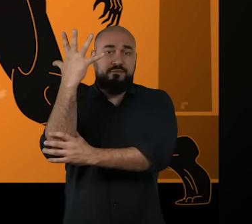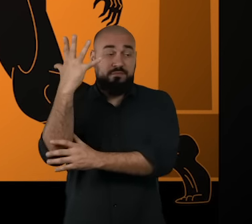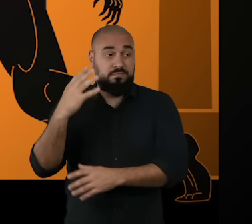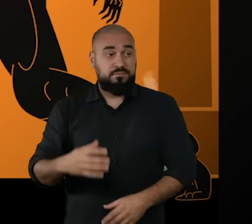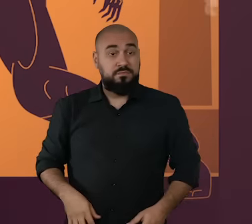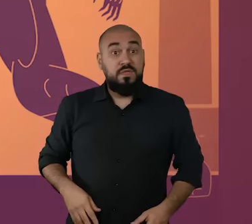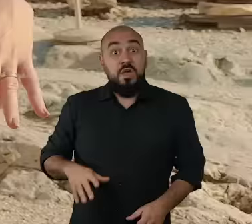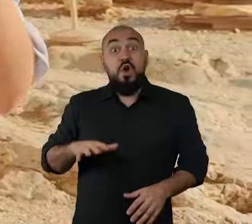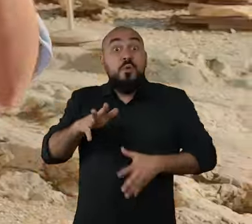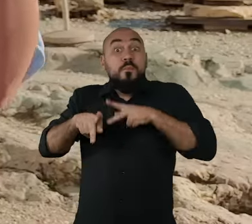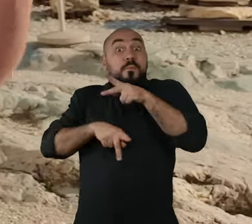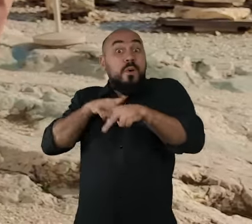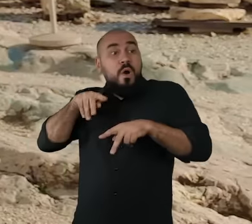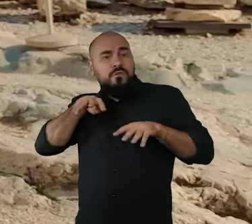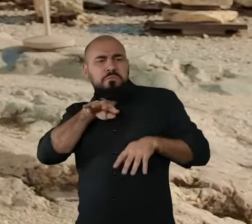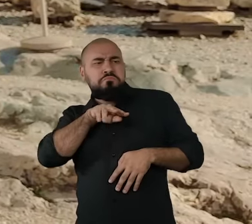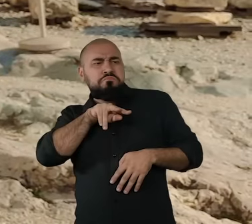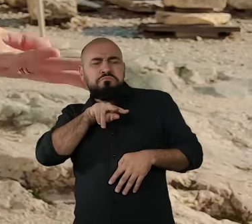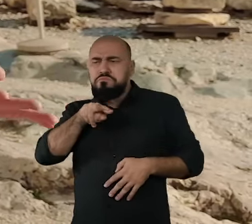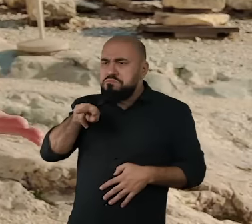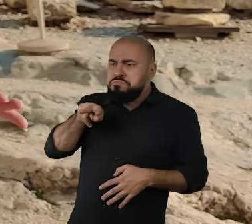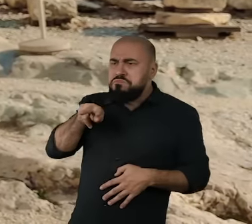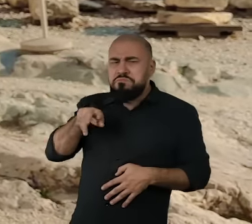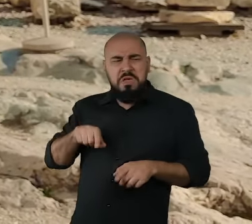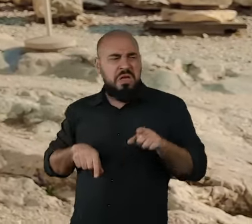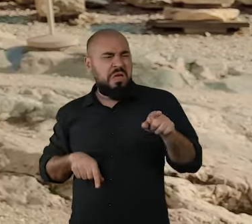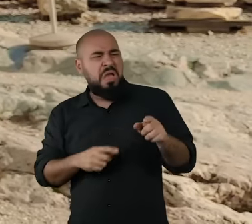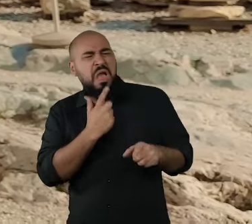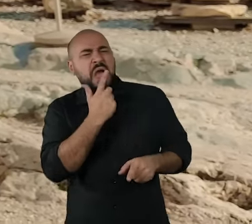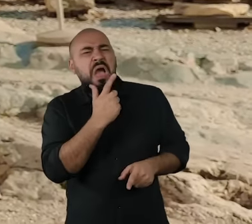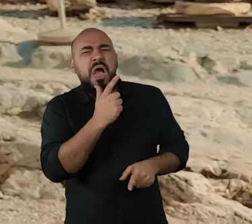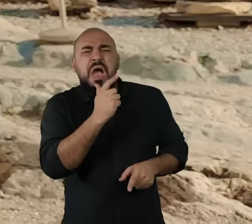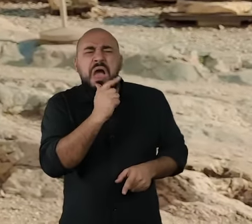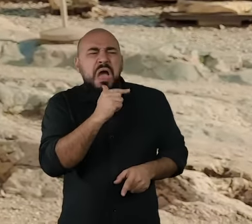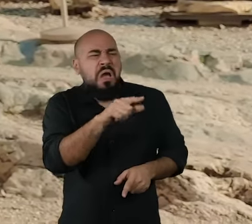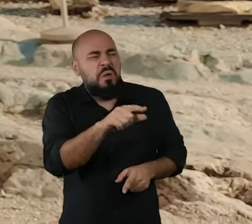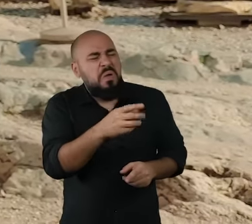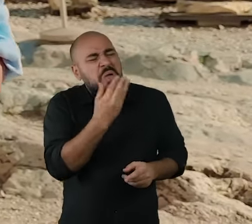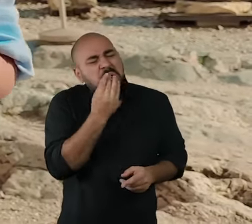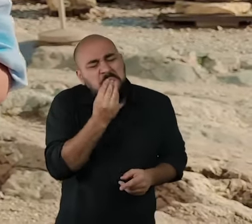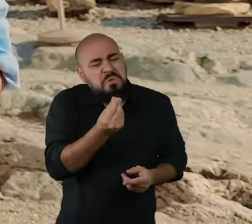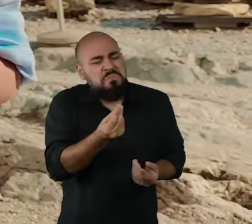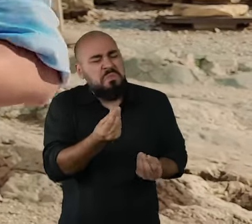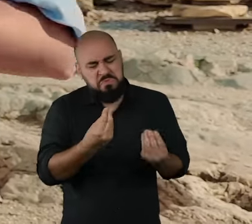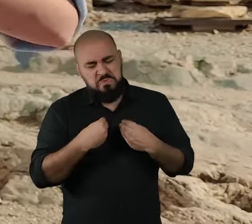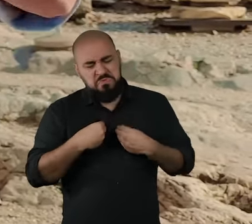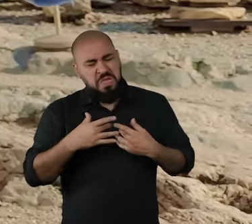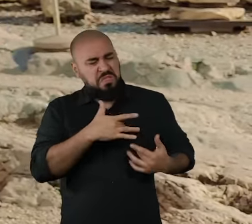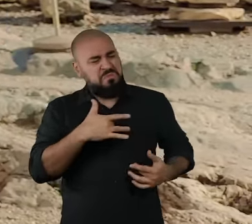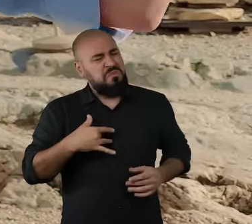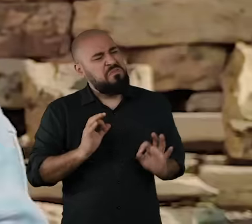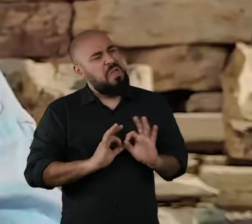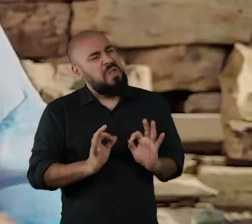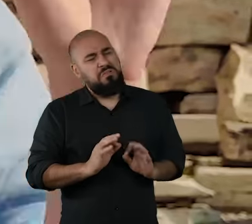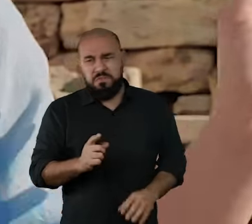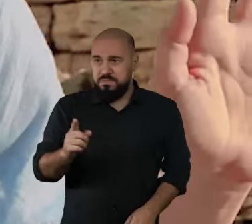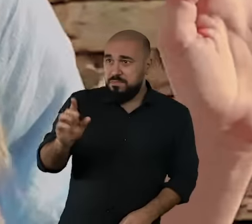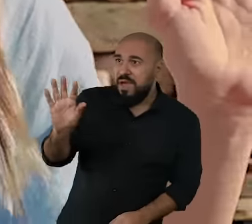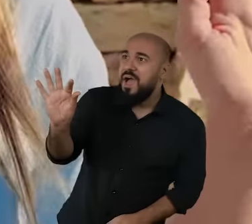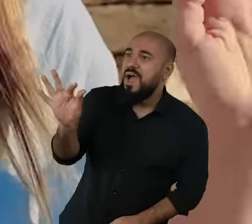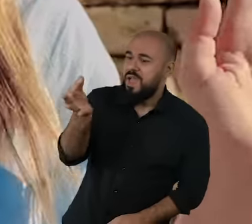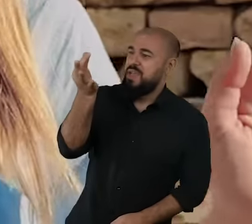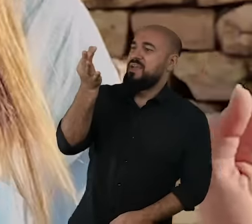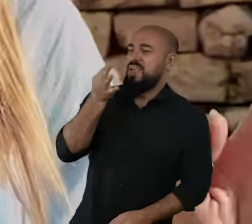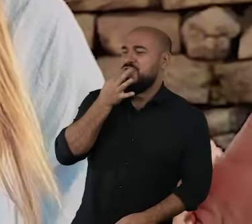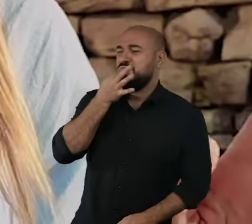trazer serventia nenhuma. Já a oliveira sim. E isso até os dias de hoje, realmente, porque a oliveira aqui é usada